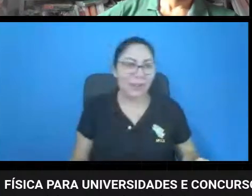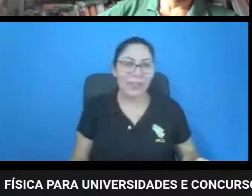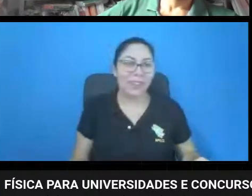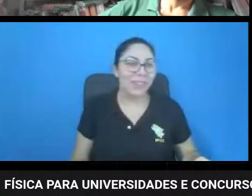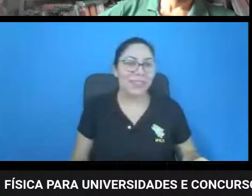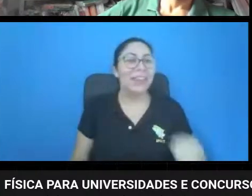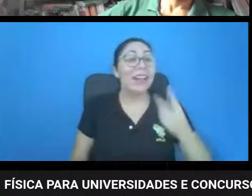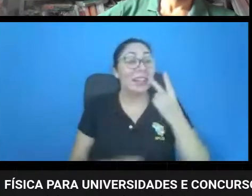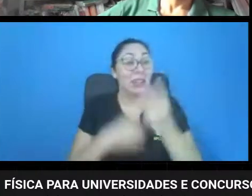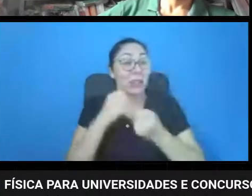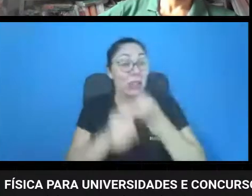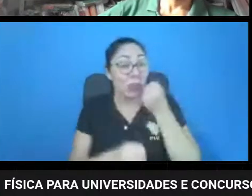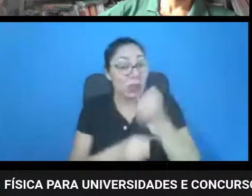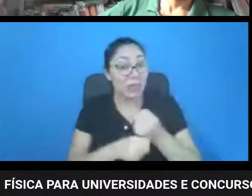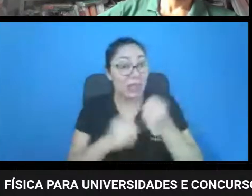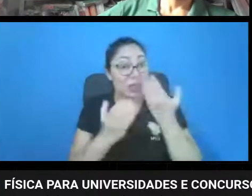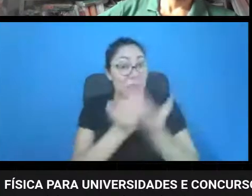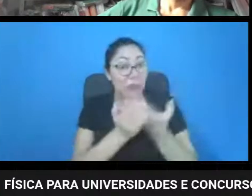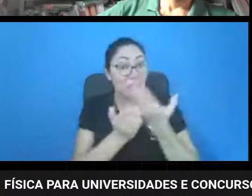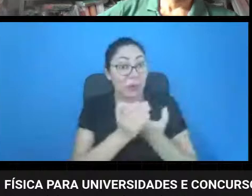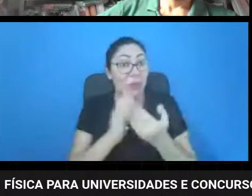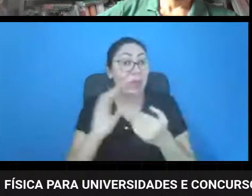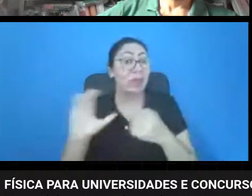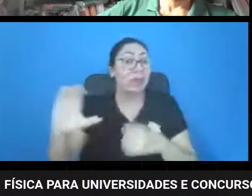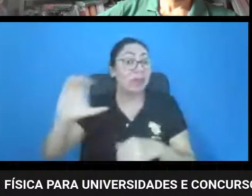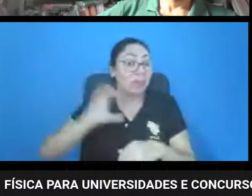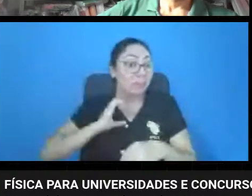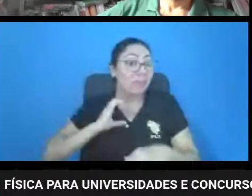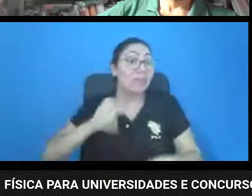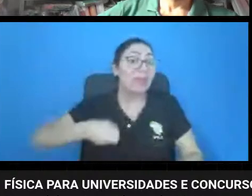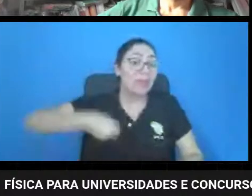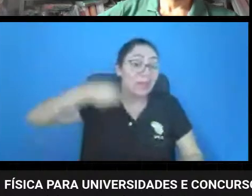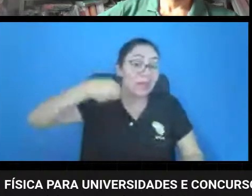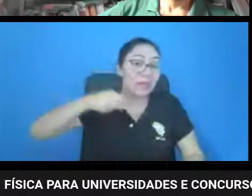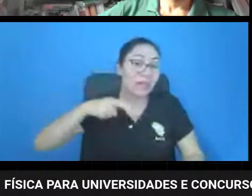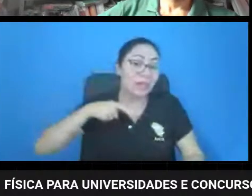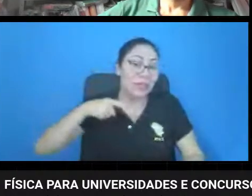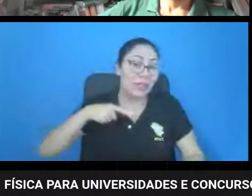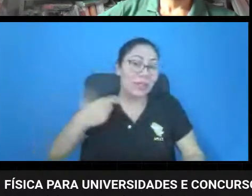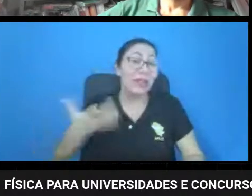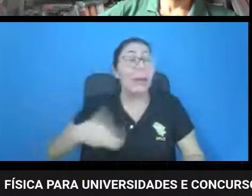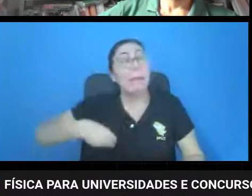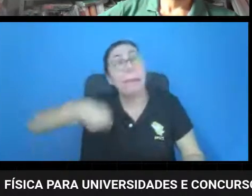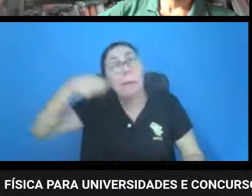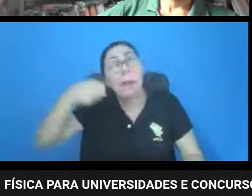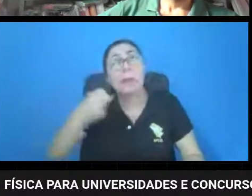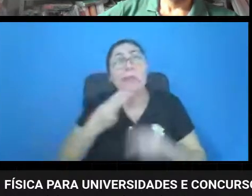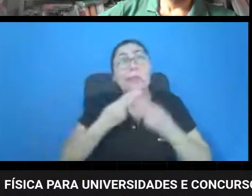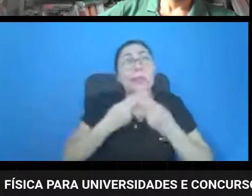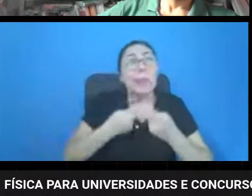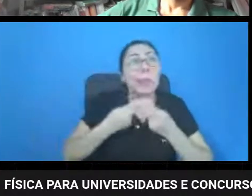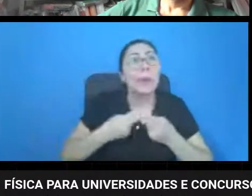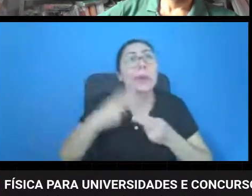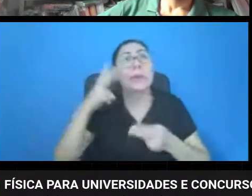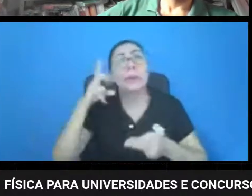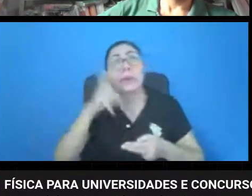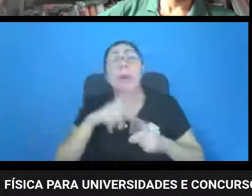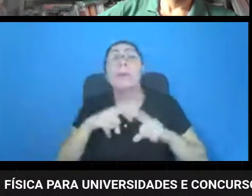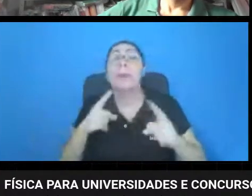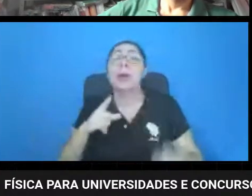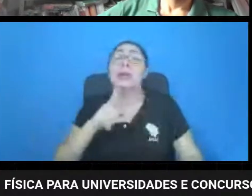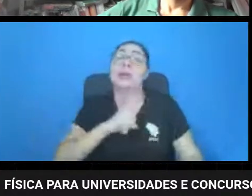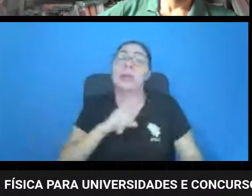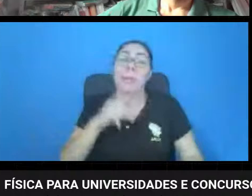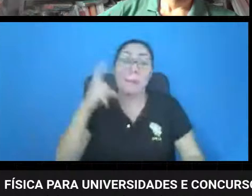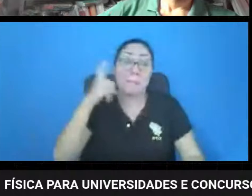ano tem algum financiamento, difícil de viver, bolsa, etc, mas tem financiamento, não é